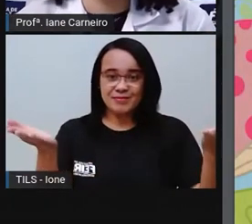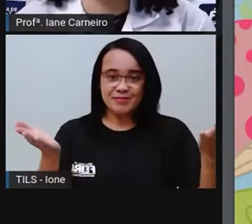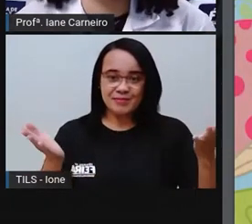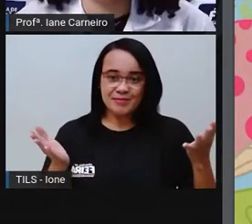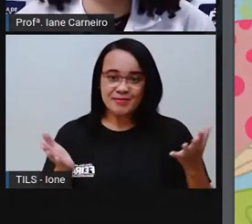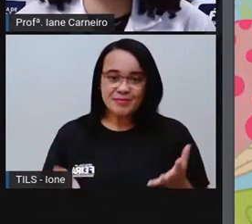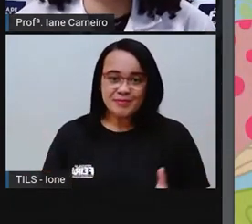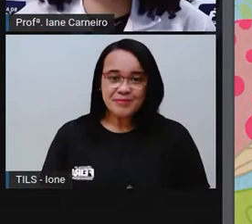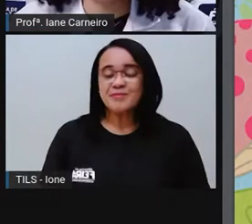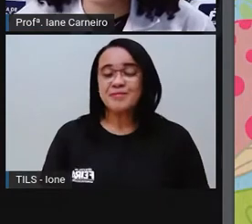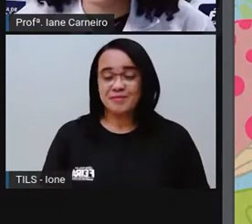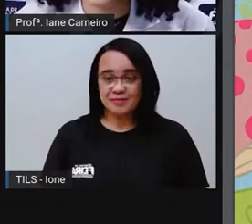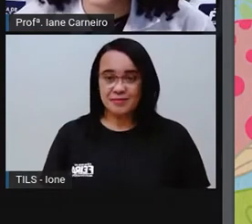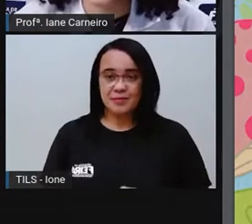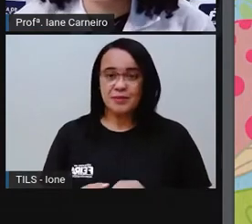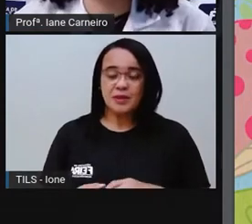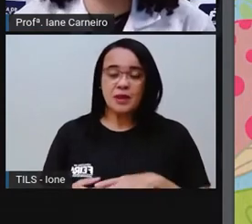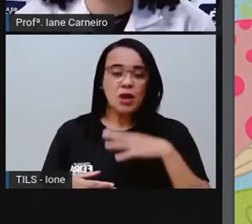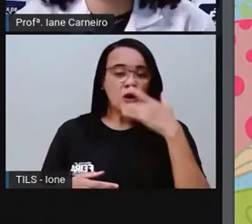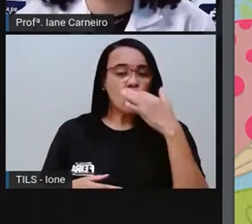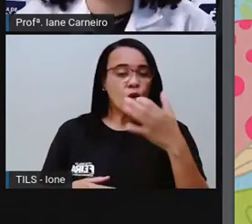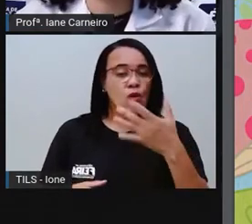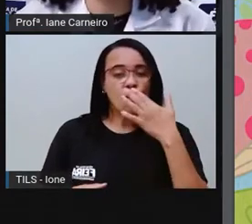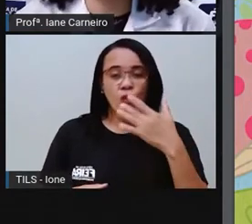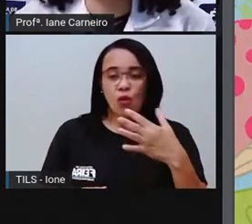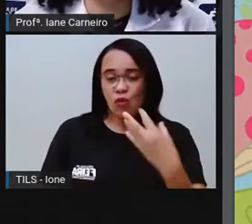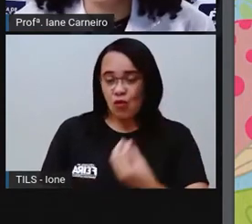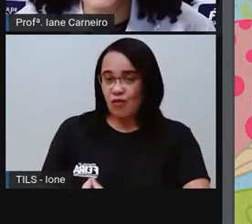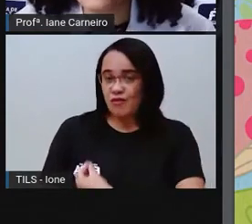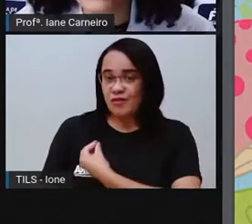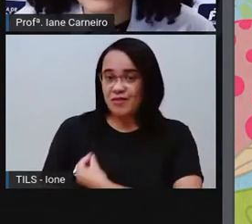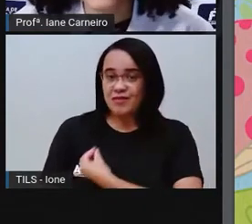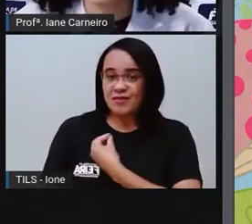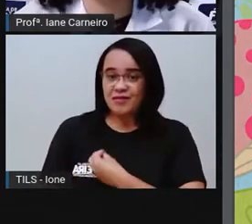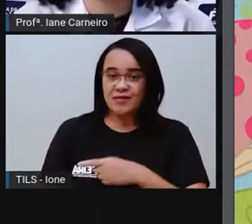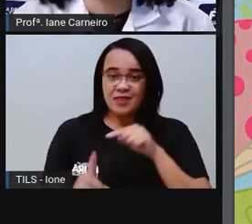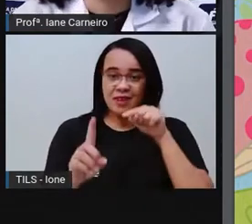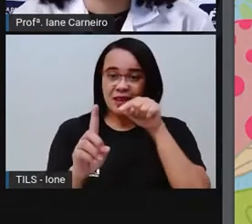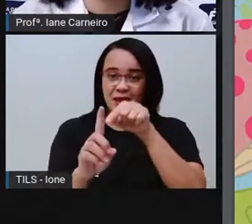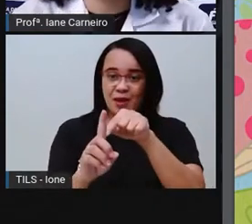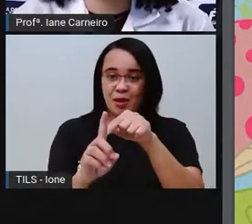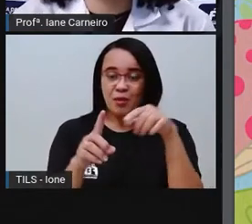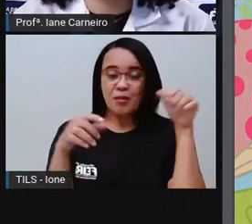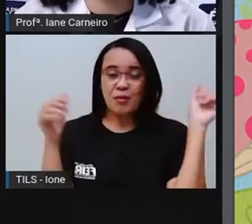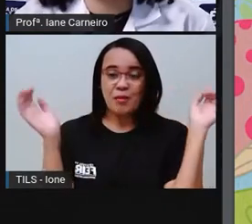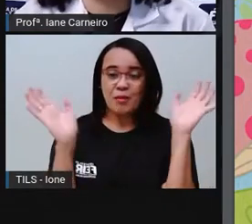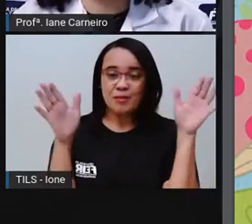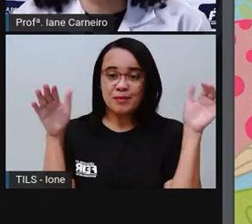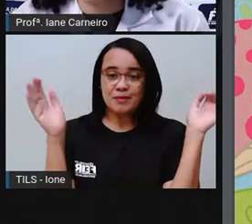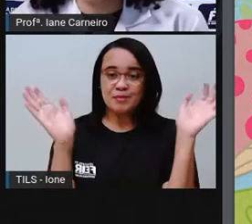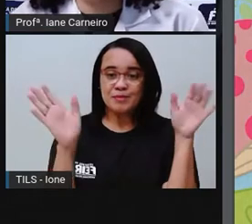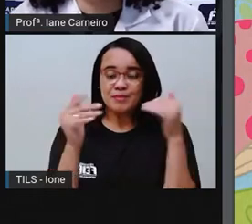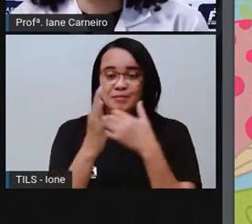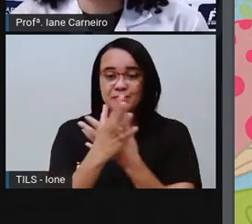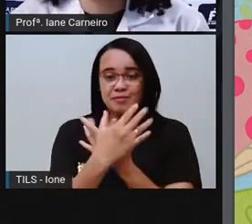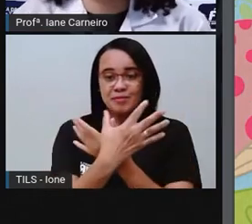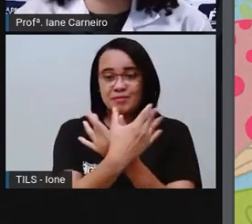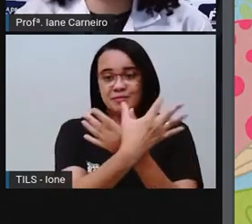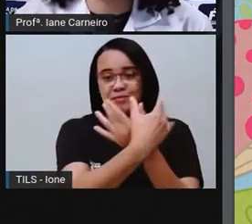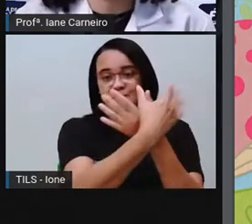No meio de tantas cores, vivia uma borboleta, que por ser somente azul,